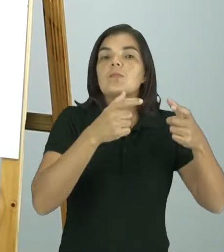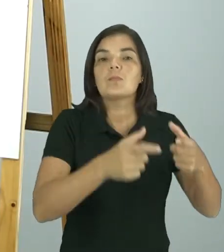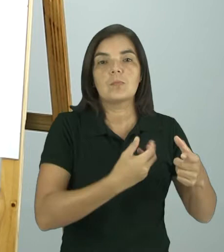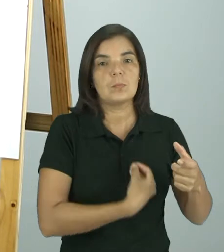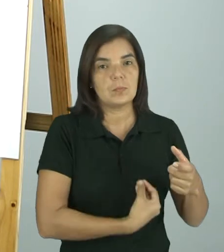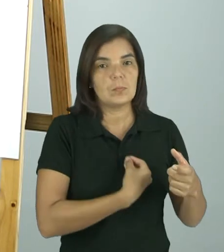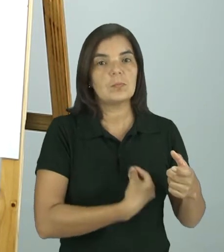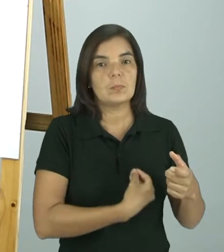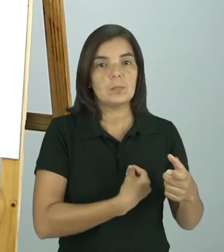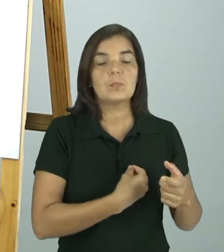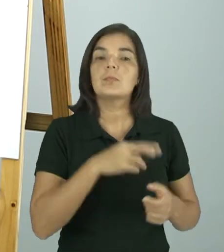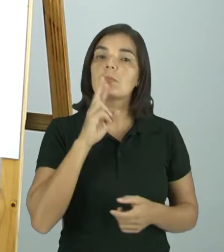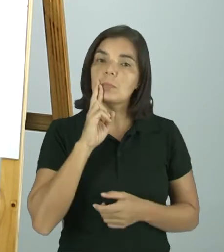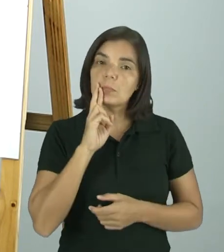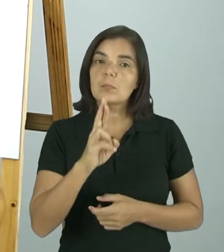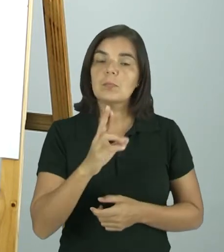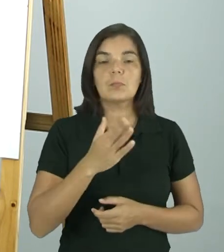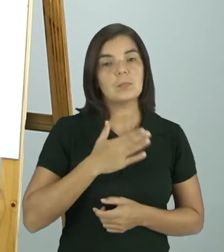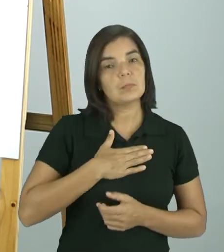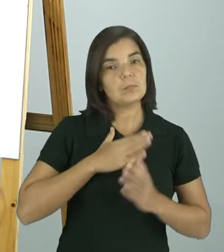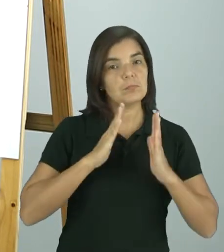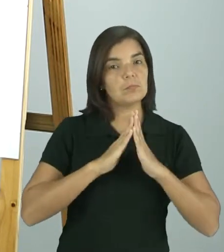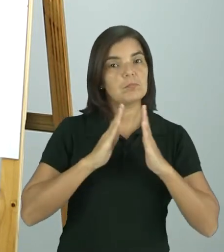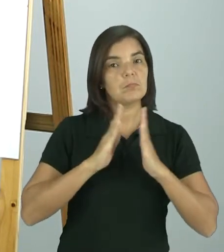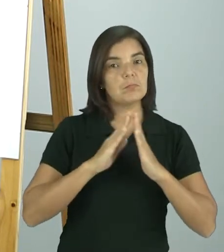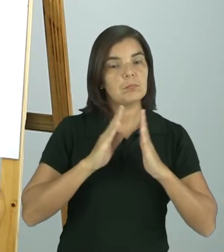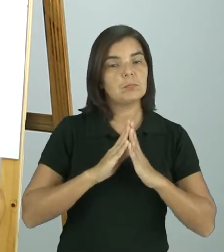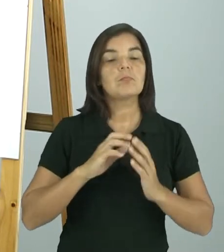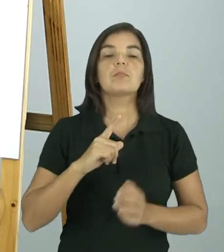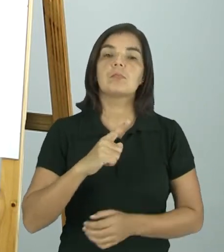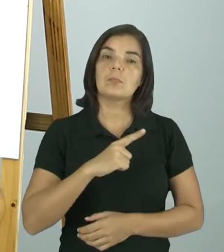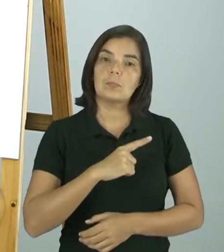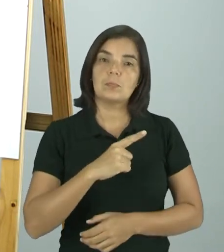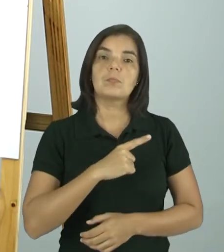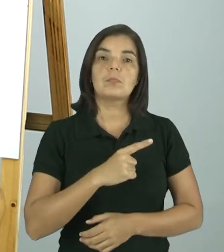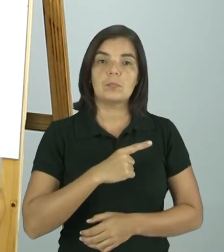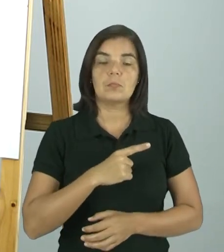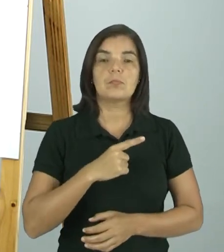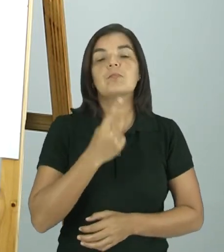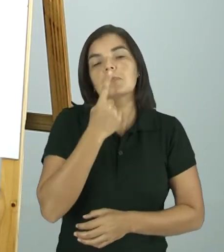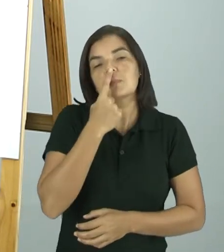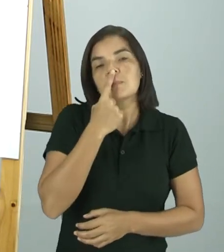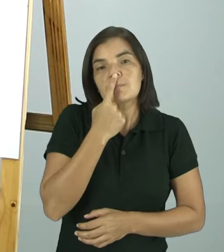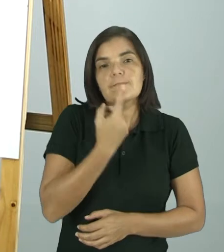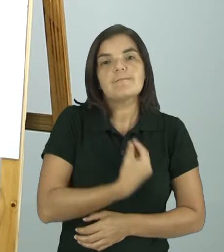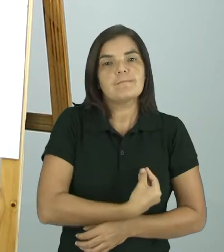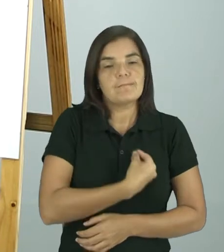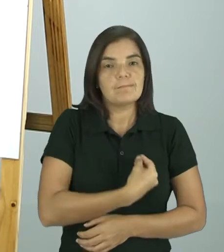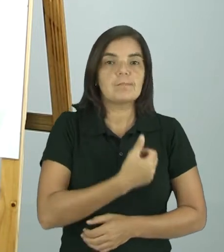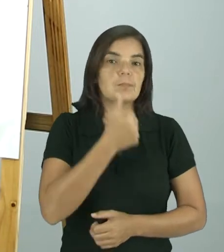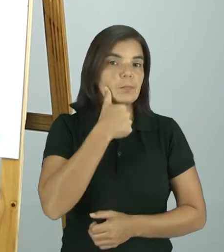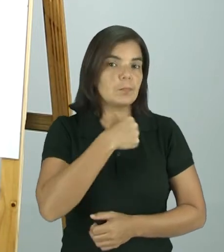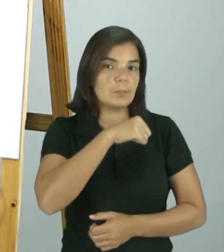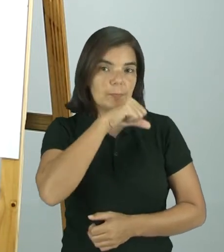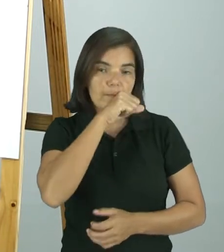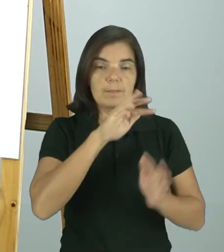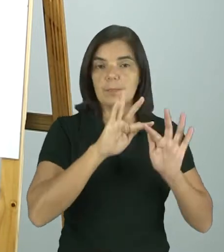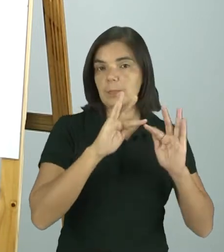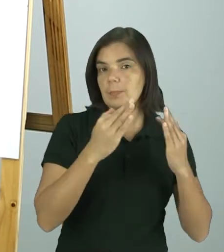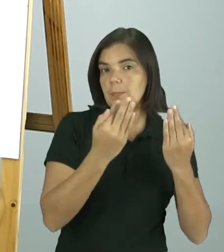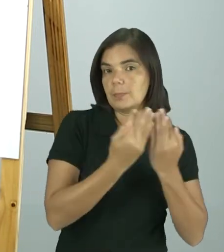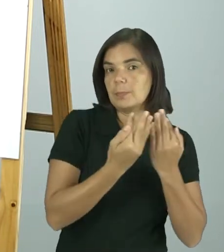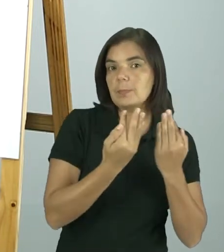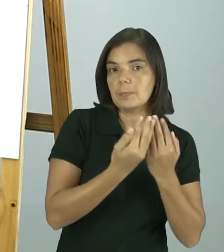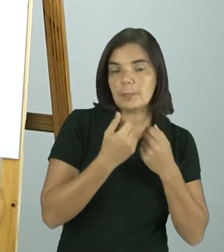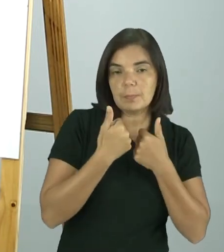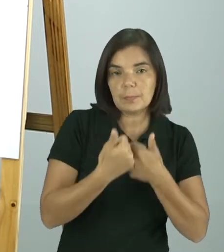vive, você pode responder. A minha casa, que é onde eu tenho os laços afetivos. Eu moro com meus familiares,